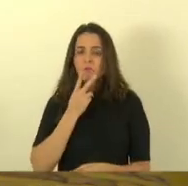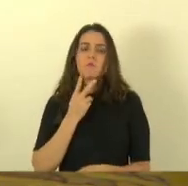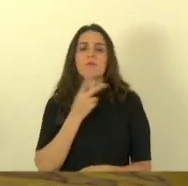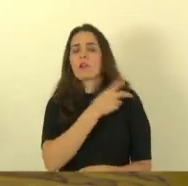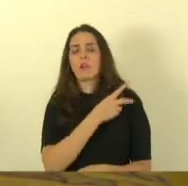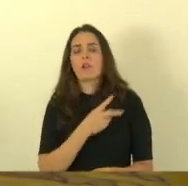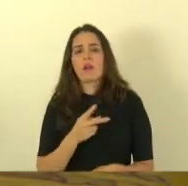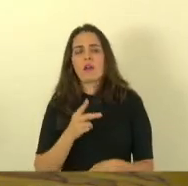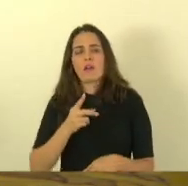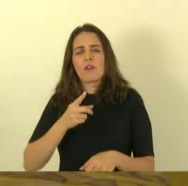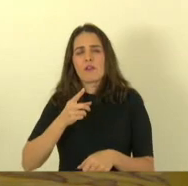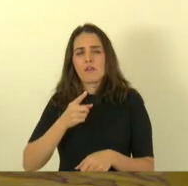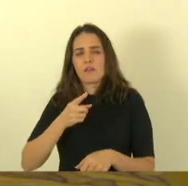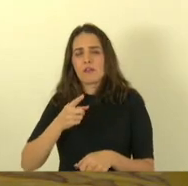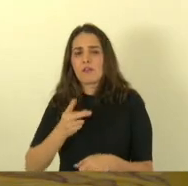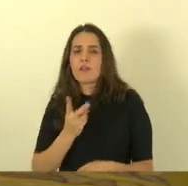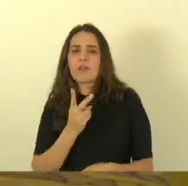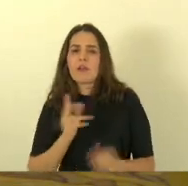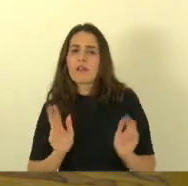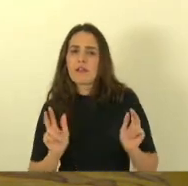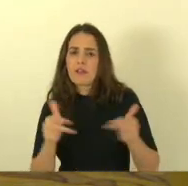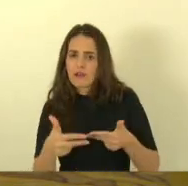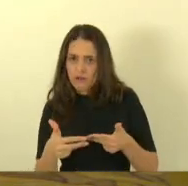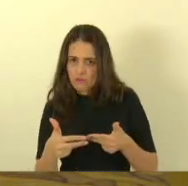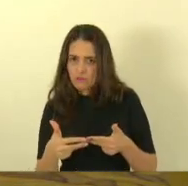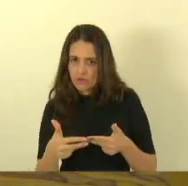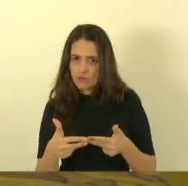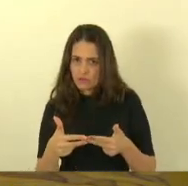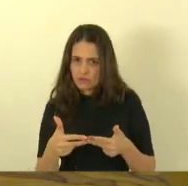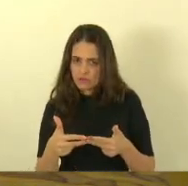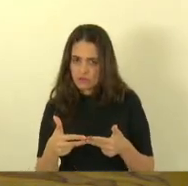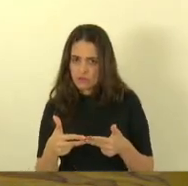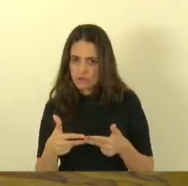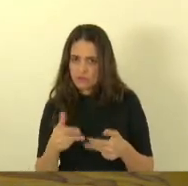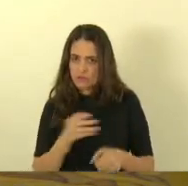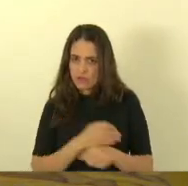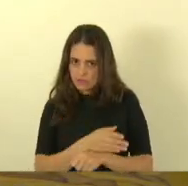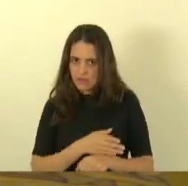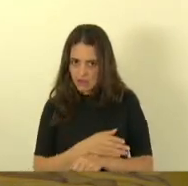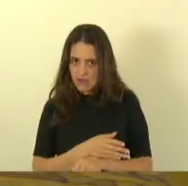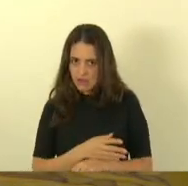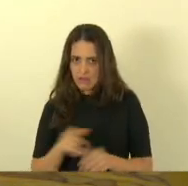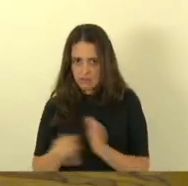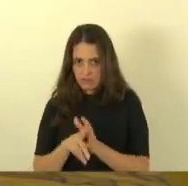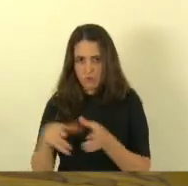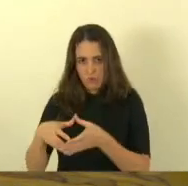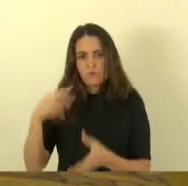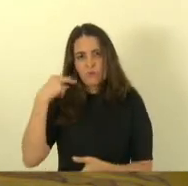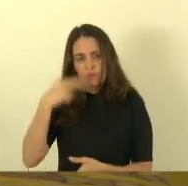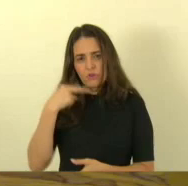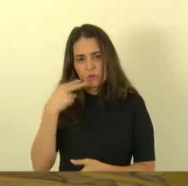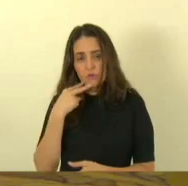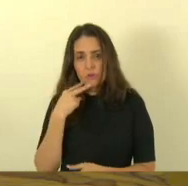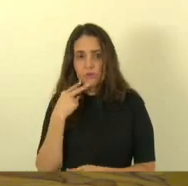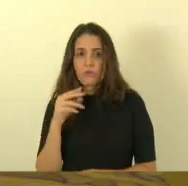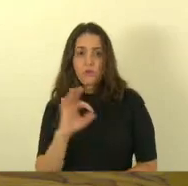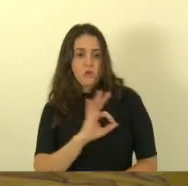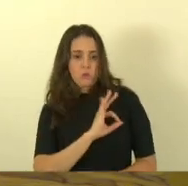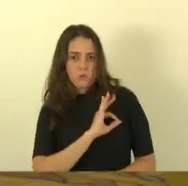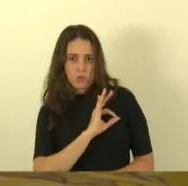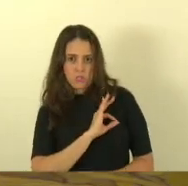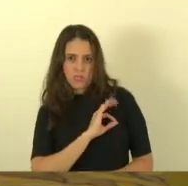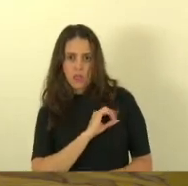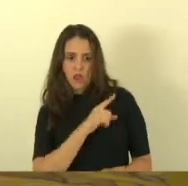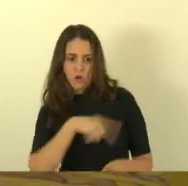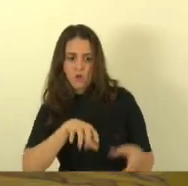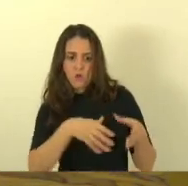vereadora, eu venho me dirigir somente aos policiais, eles sim merecem o nosso respeito e é para